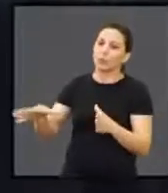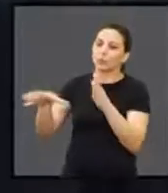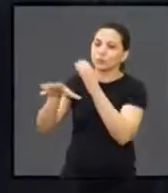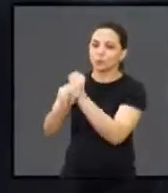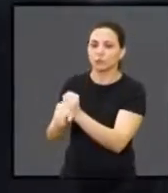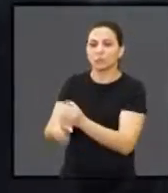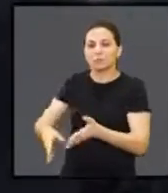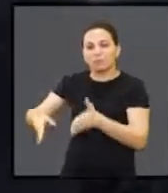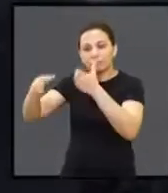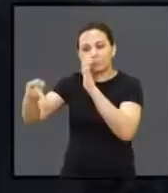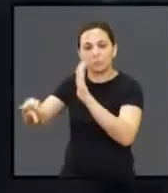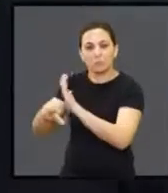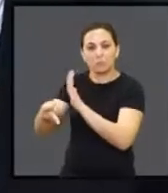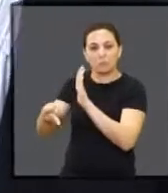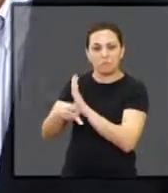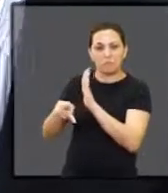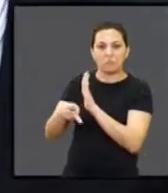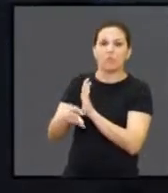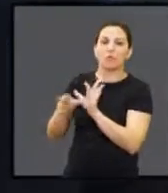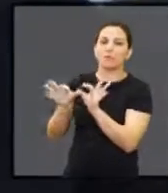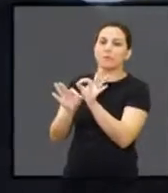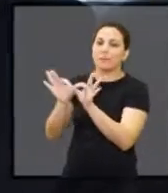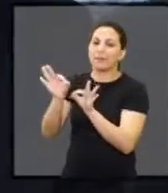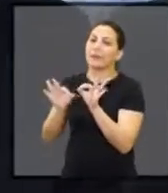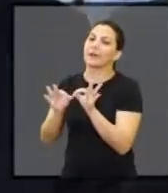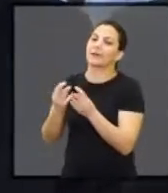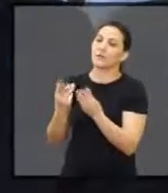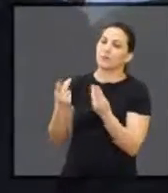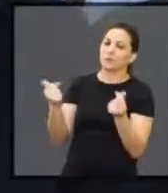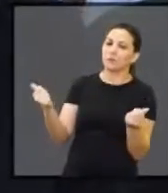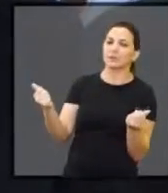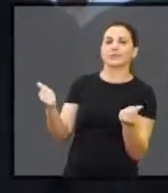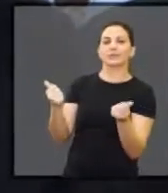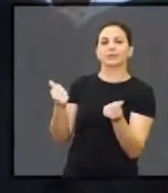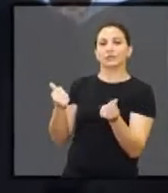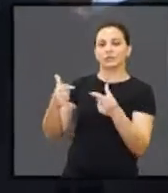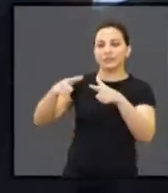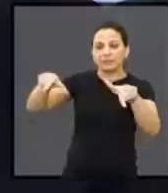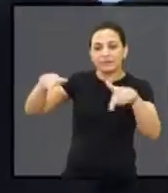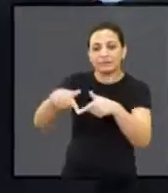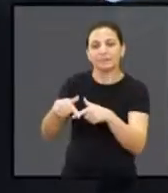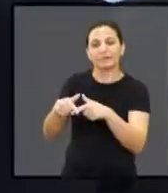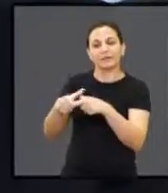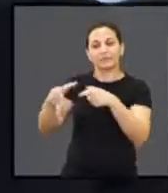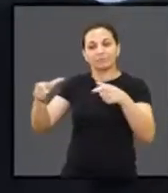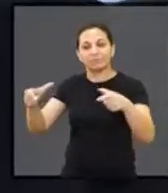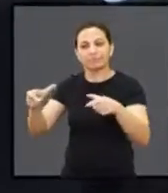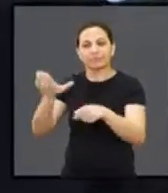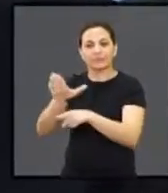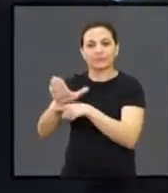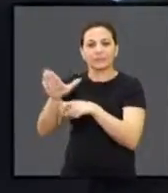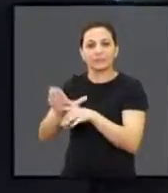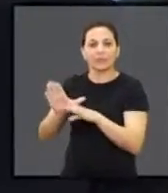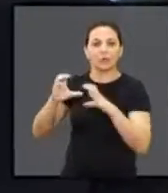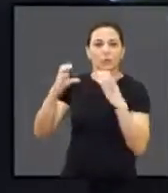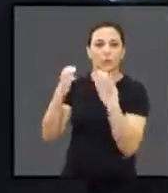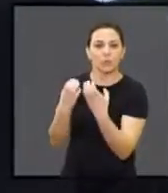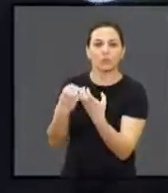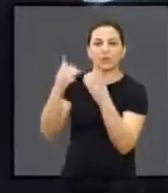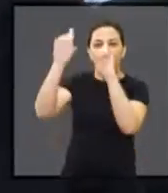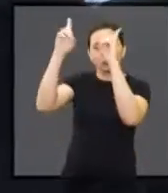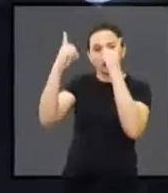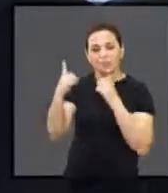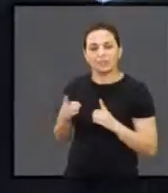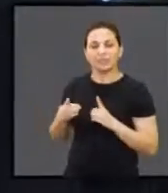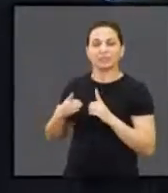concentrar um prédio próprio, feito com uma altíssima qualidade, com amplas acomodações, para atender toda a comunidade que